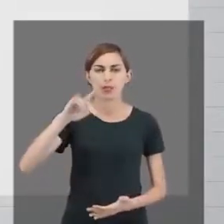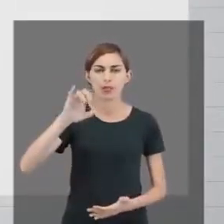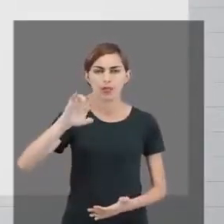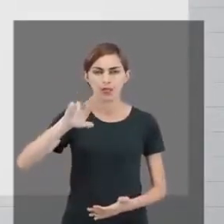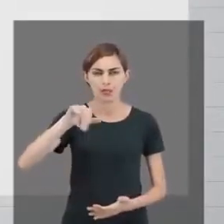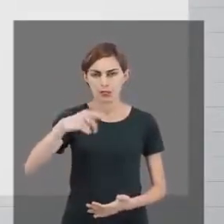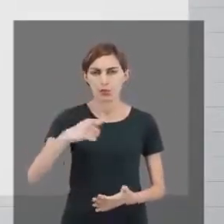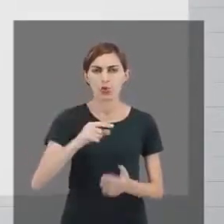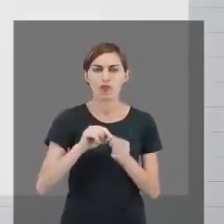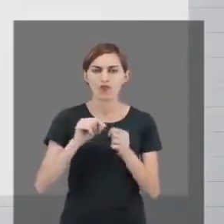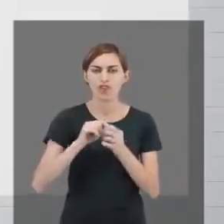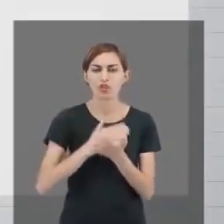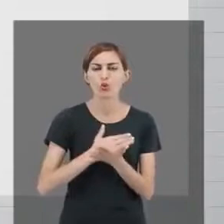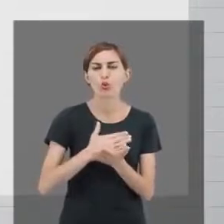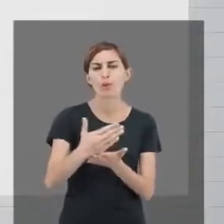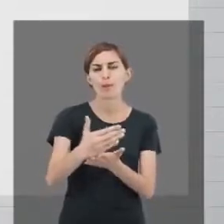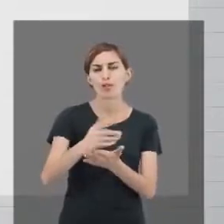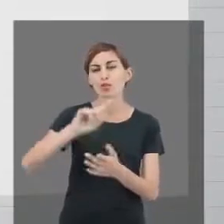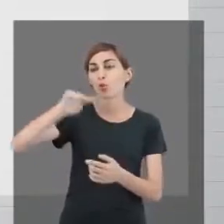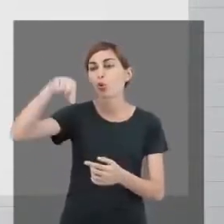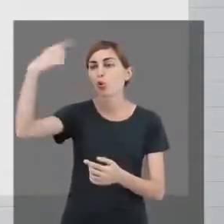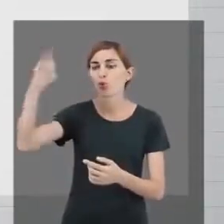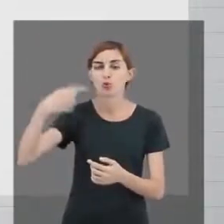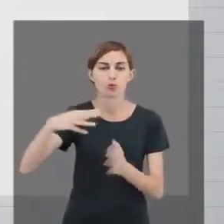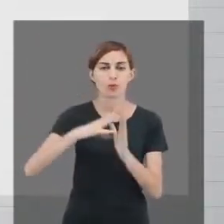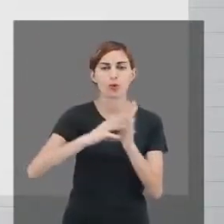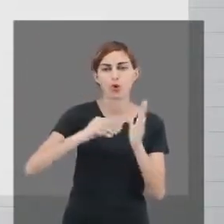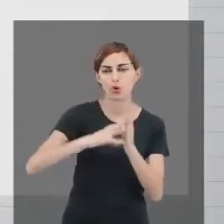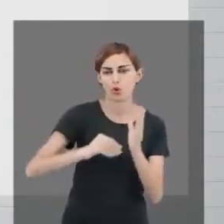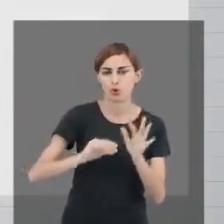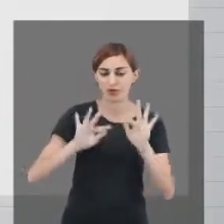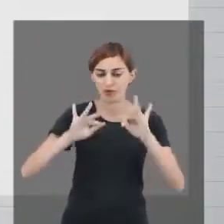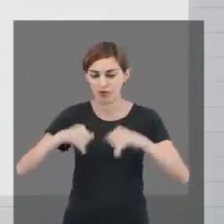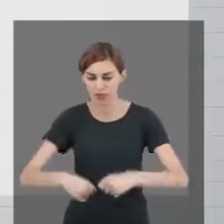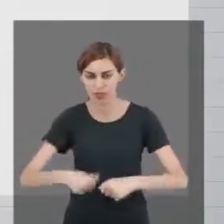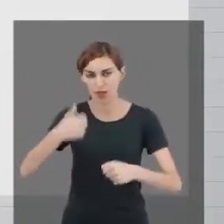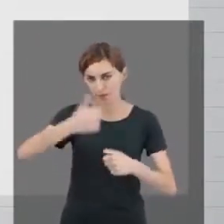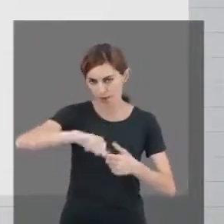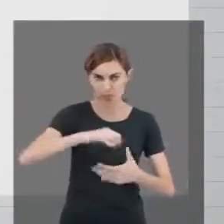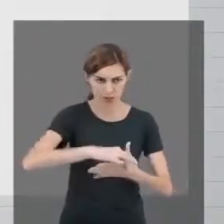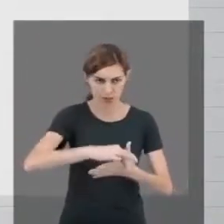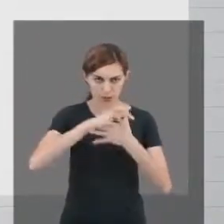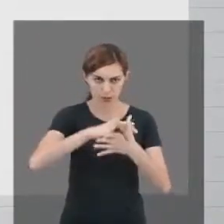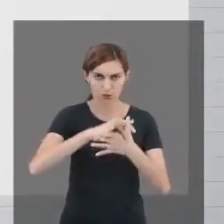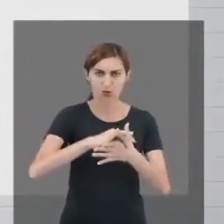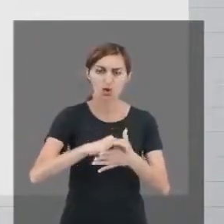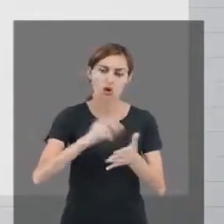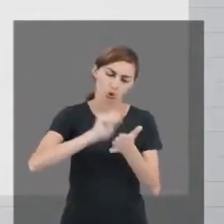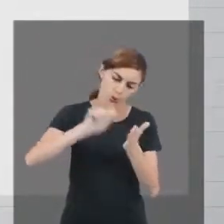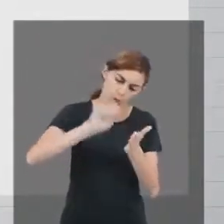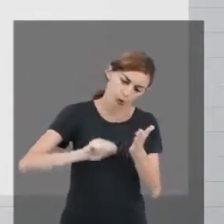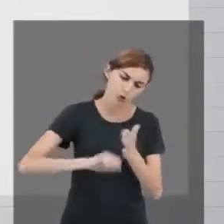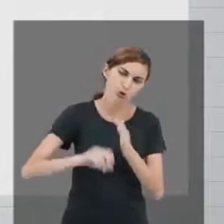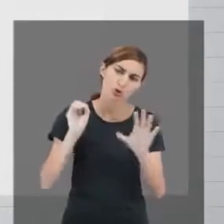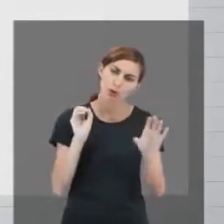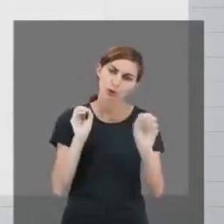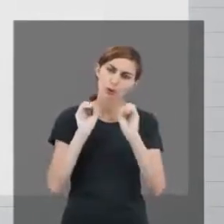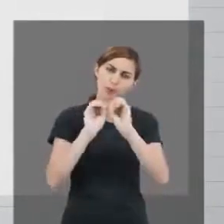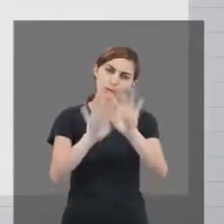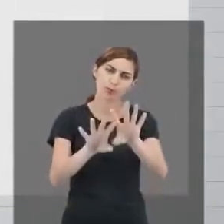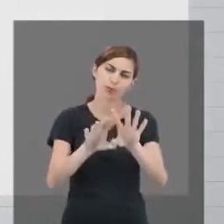no início do módulo seguinte. No final do módulo, você faz a avaliação presencial, ela é corrigida, sua nota é